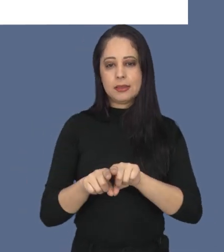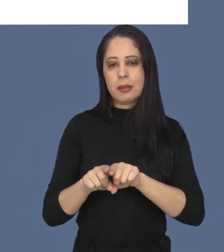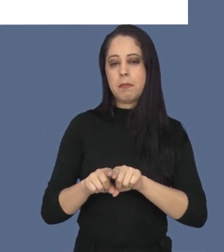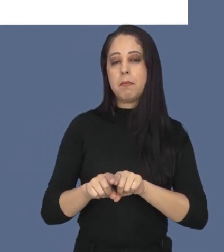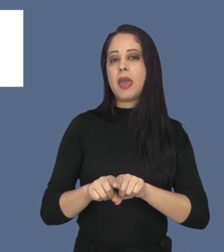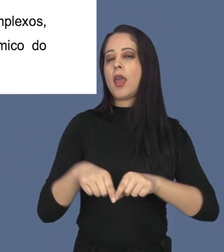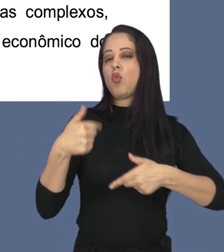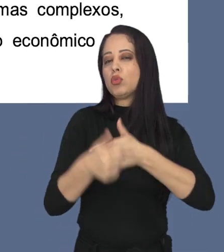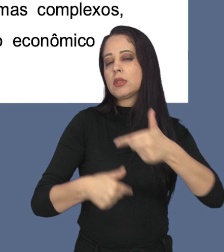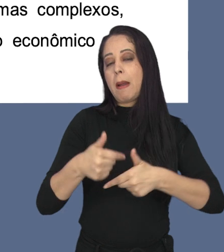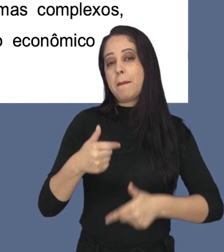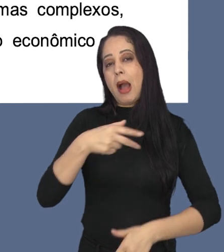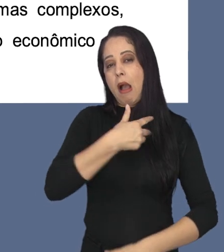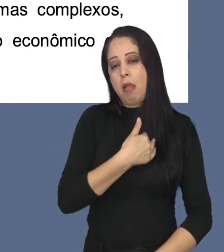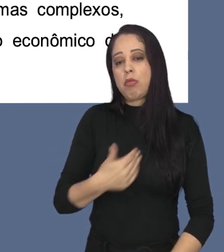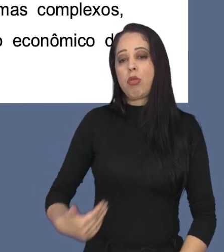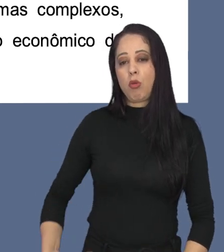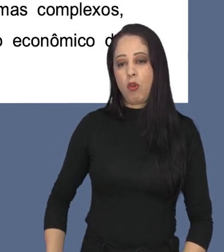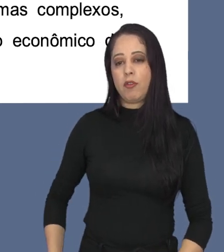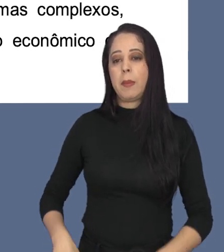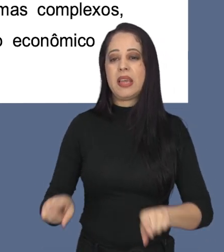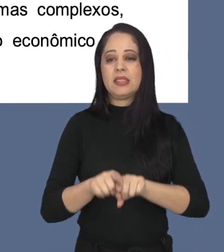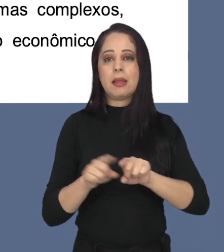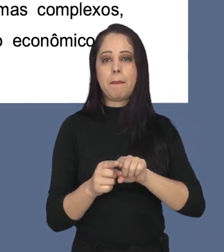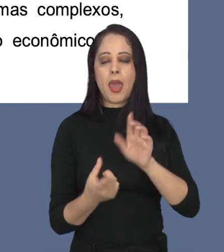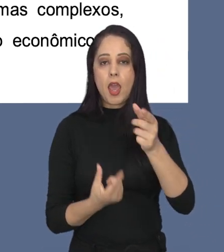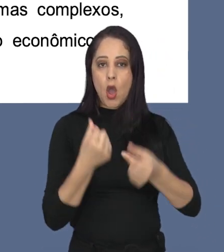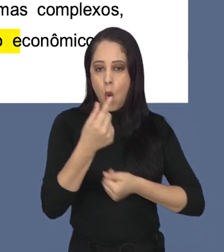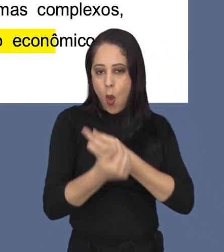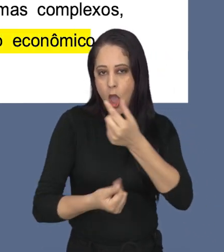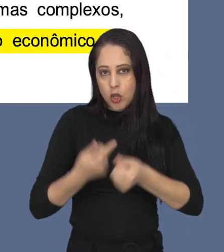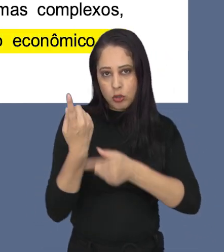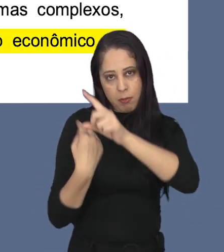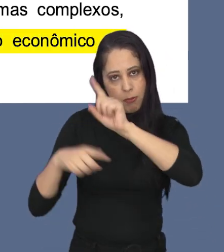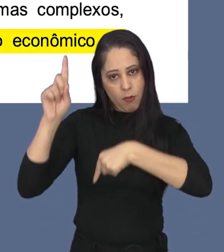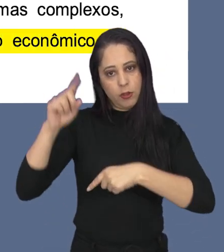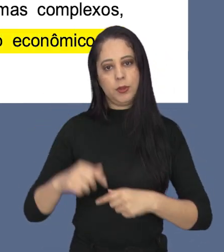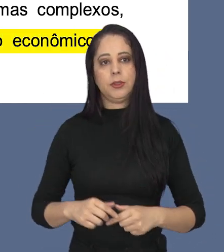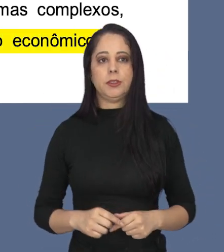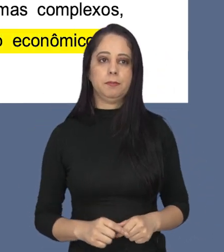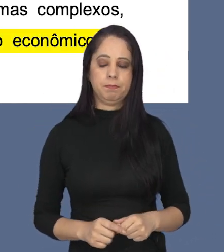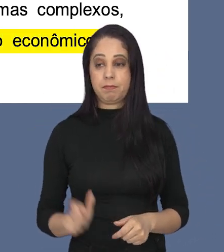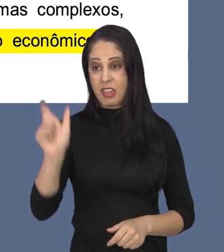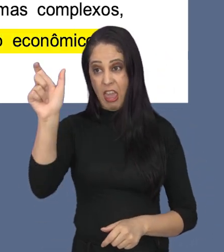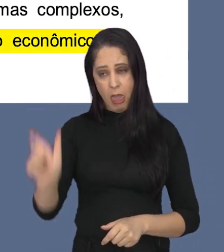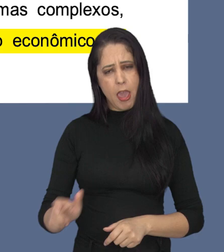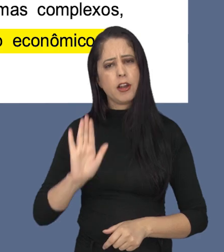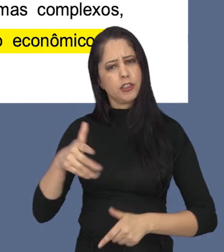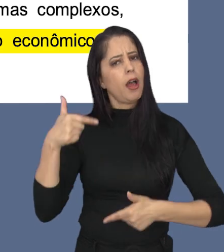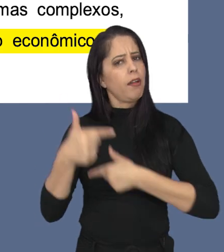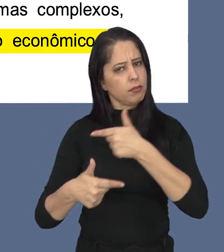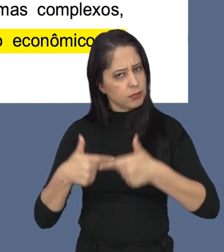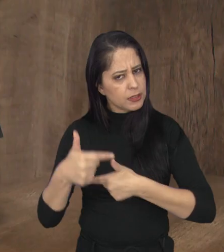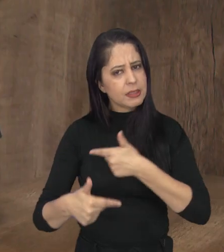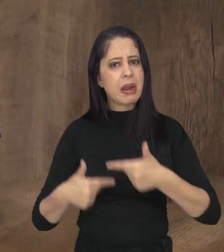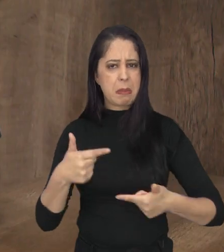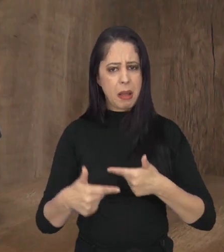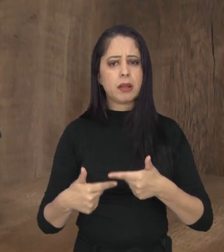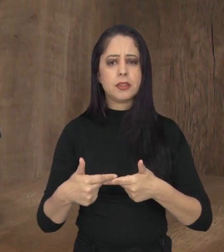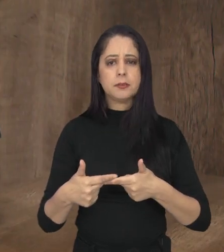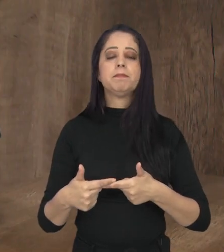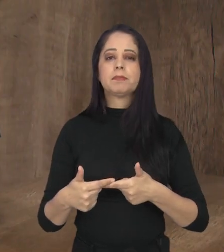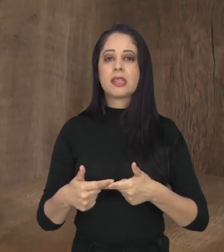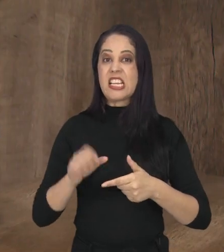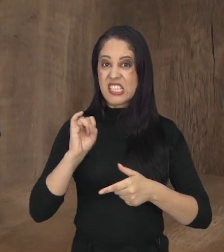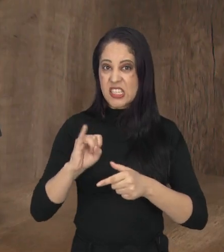meio ambiente, além de melhorar a eficiência dos serviços públicos e promover a economia da cidade. Para